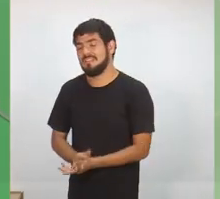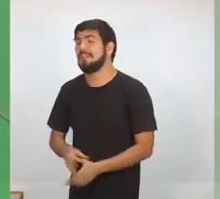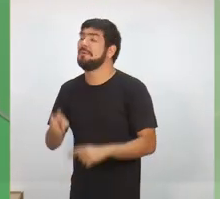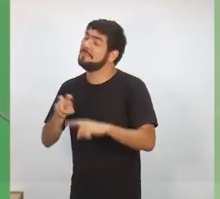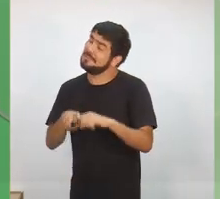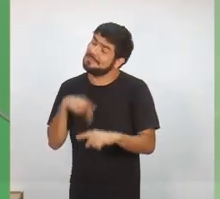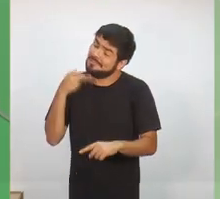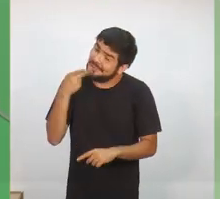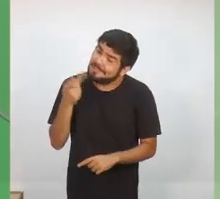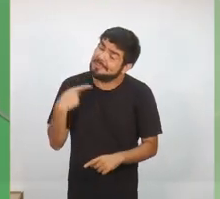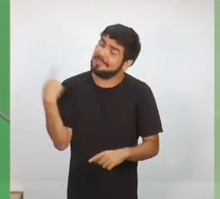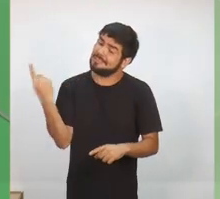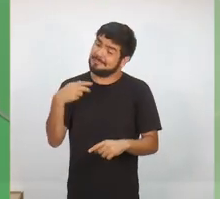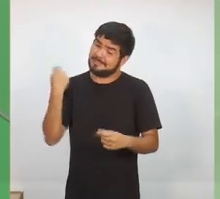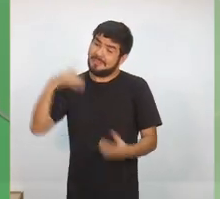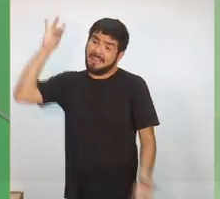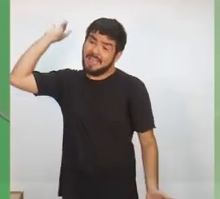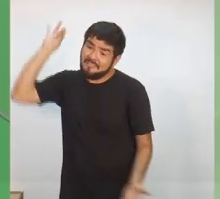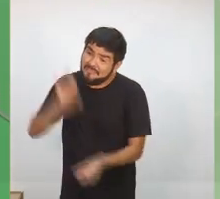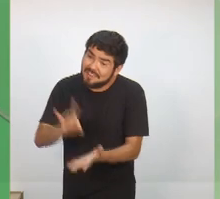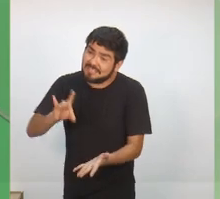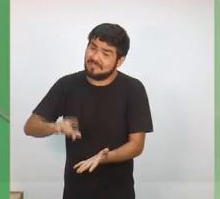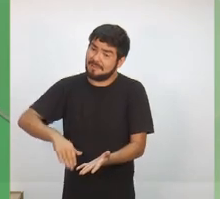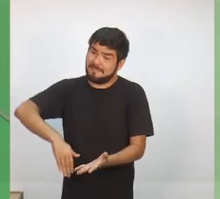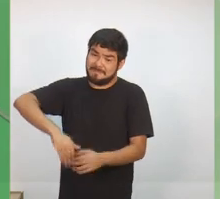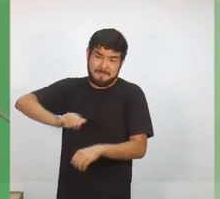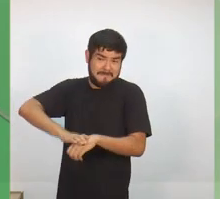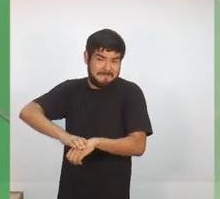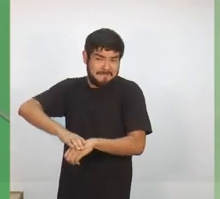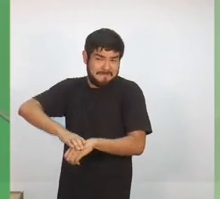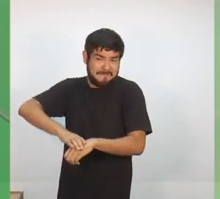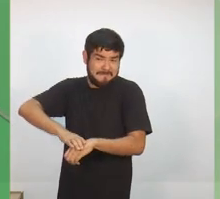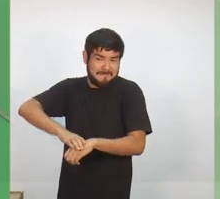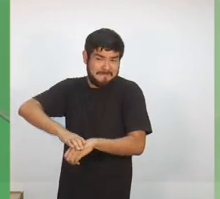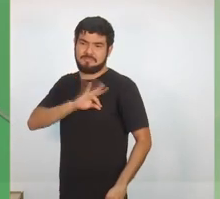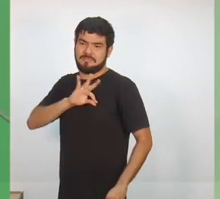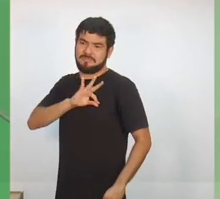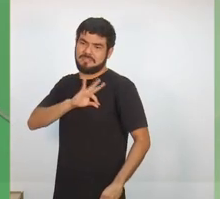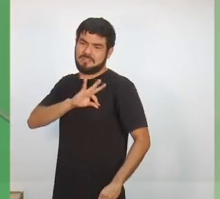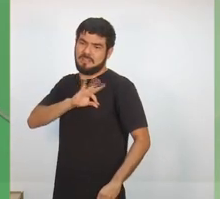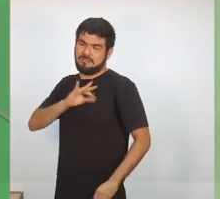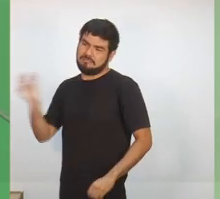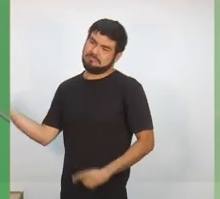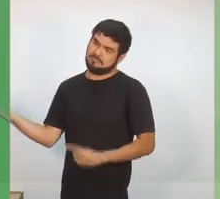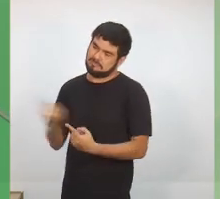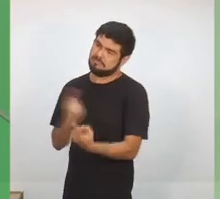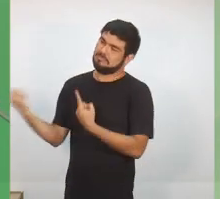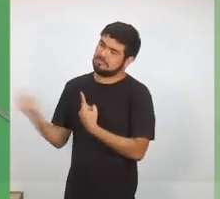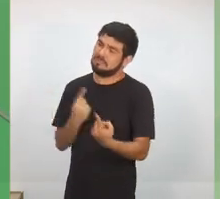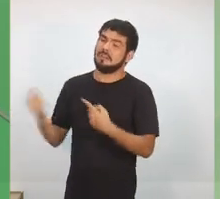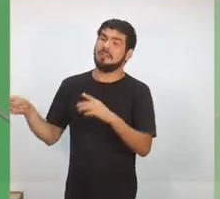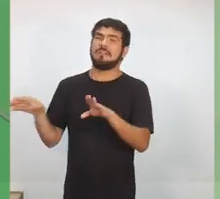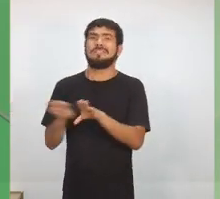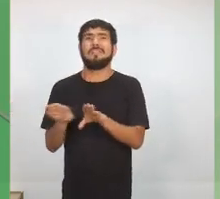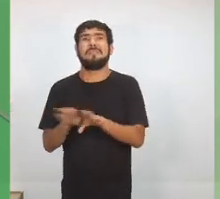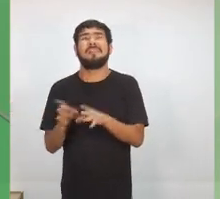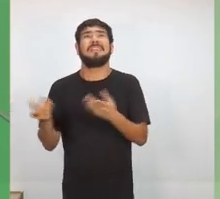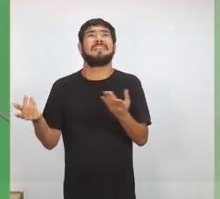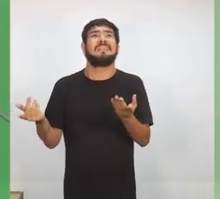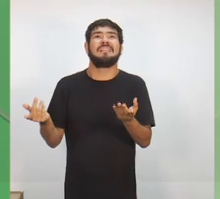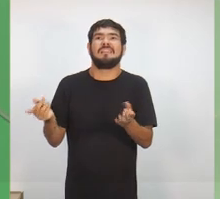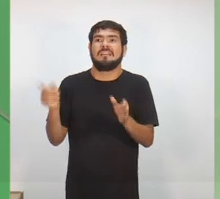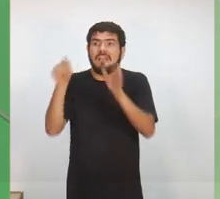que nós temos que efetivar mais policiais. Nós temos que efetivar mais policiais civis também para que eles façam a questão das